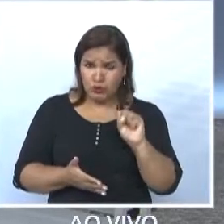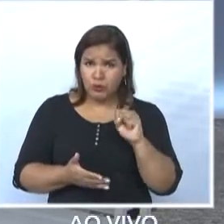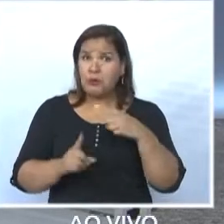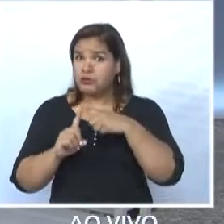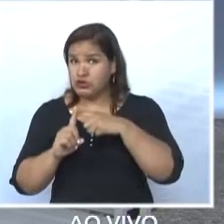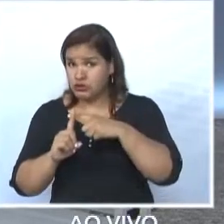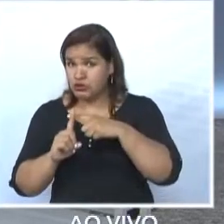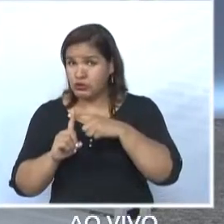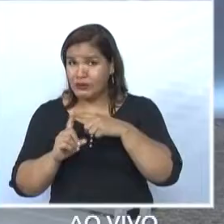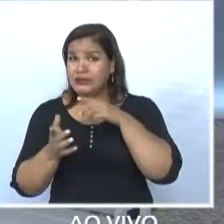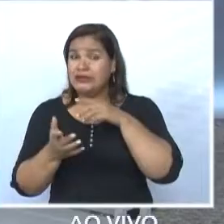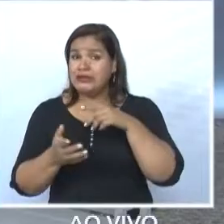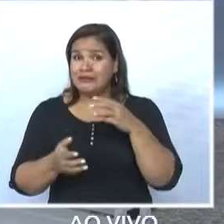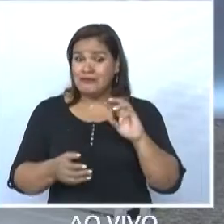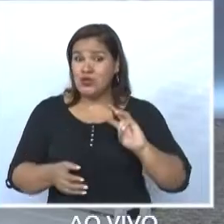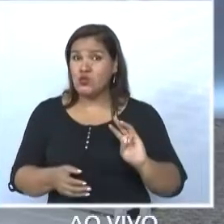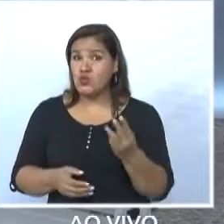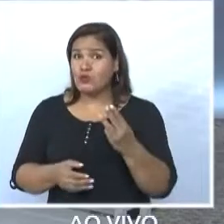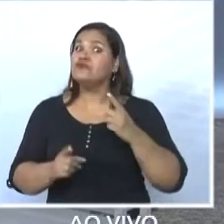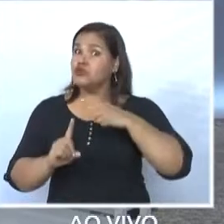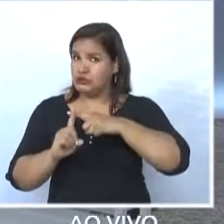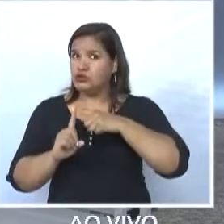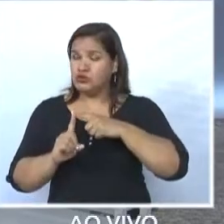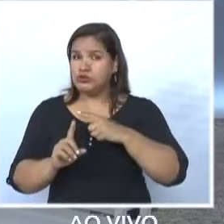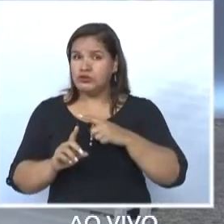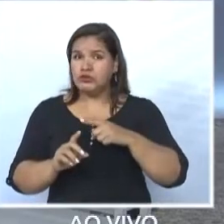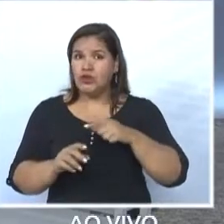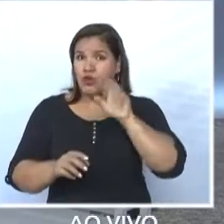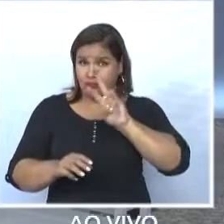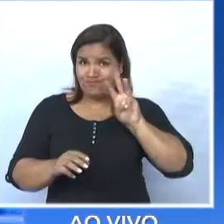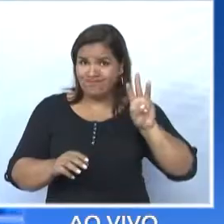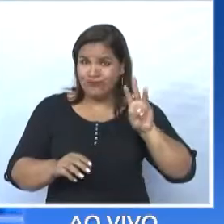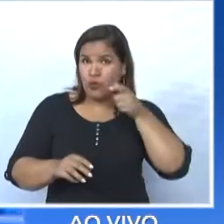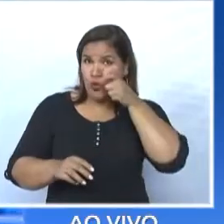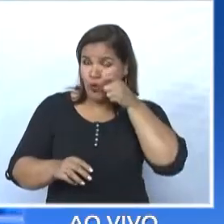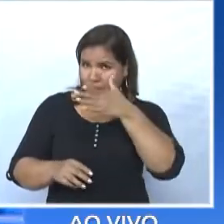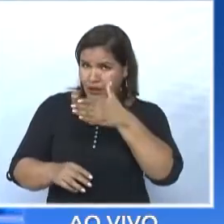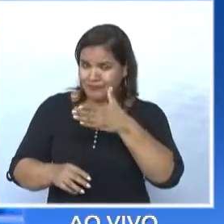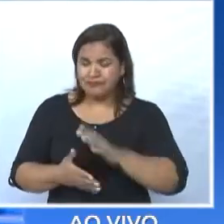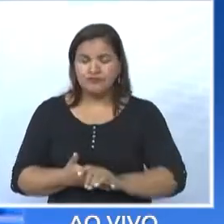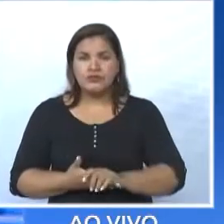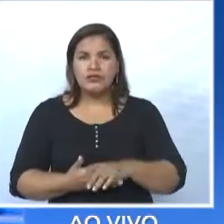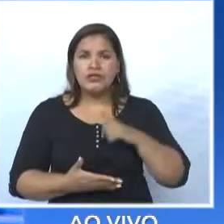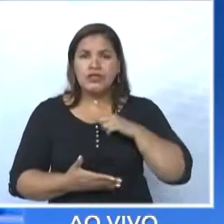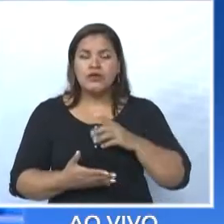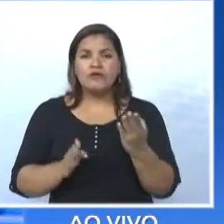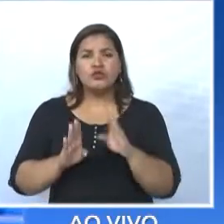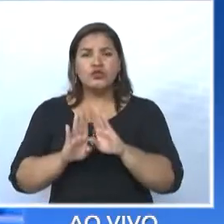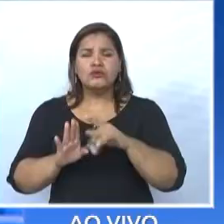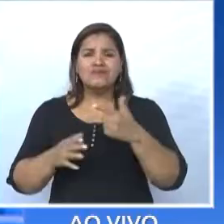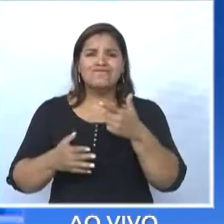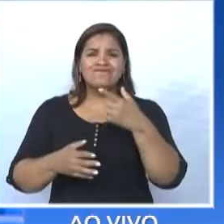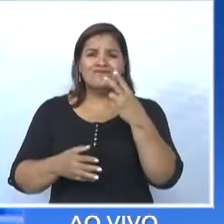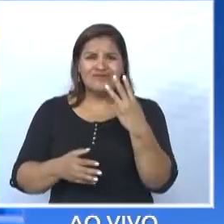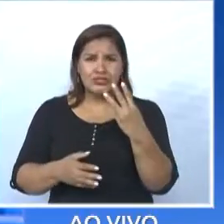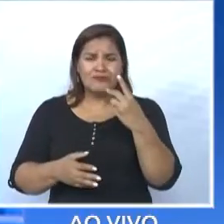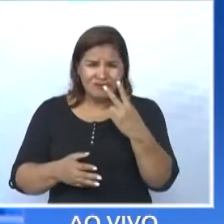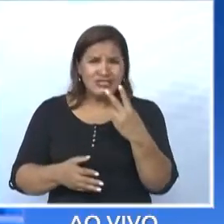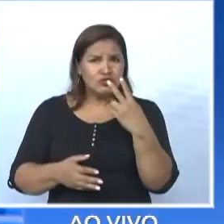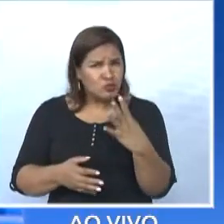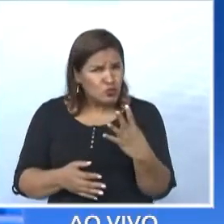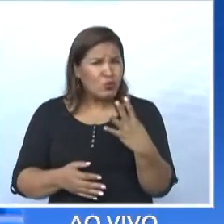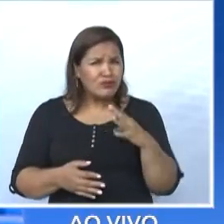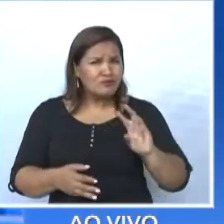milhões de reais positivo. Positivo, tá. Só olhar no portal da transparência. Ele fechou o ano passado com 24 negativos, em 4 milhões negativos.